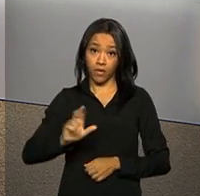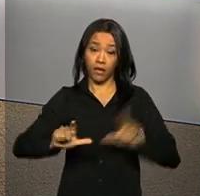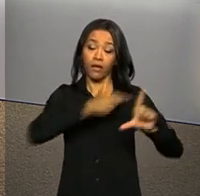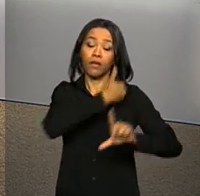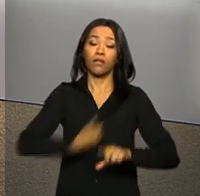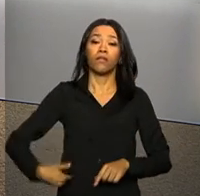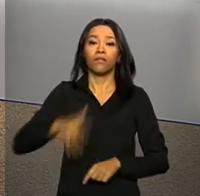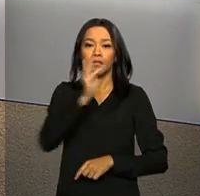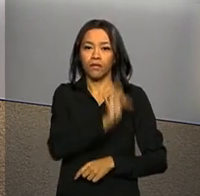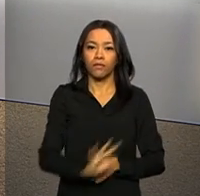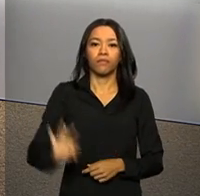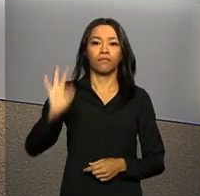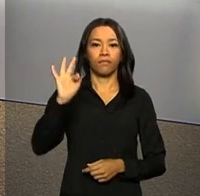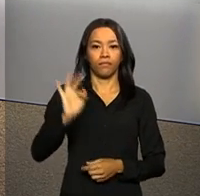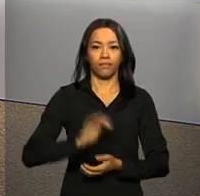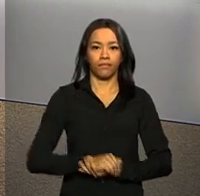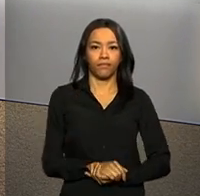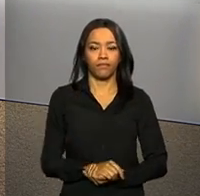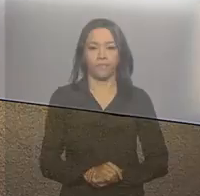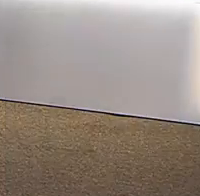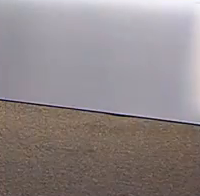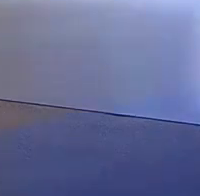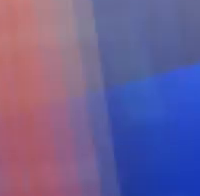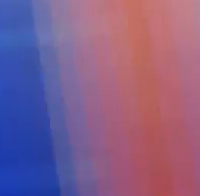gente, NBR e TV do Governo Federal.